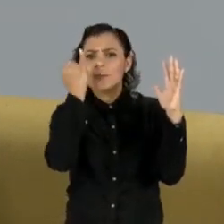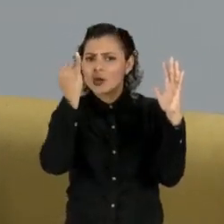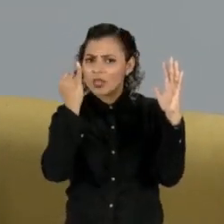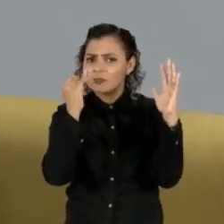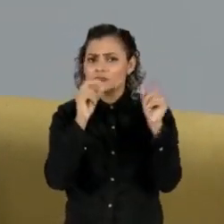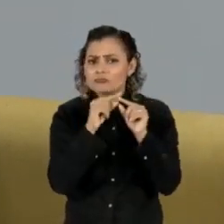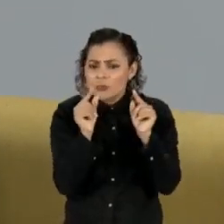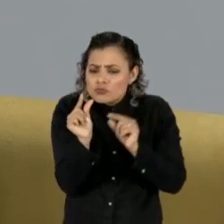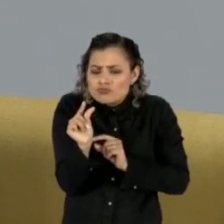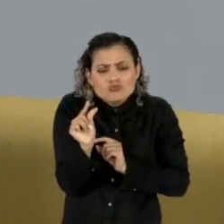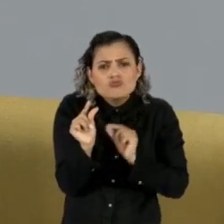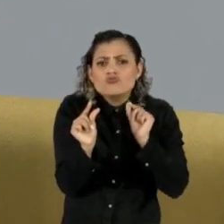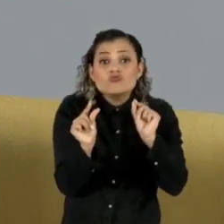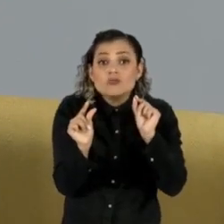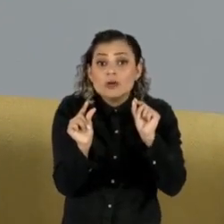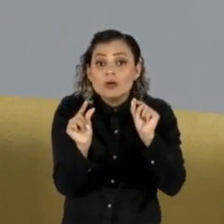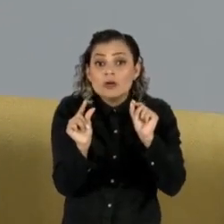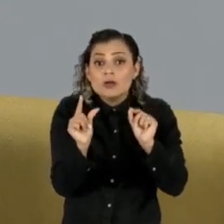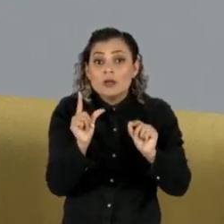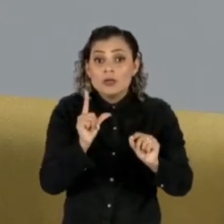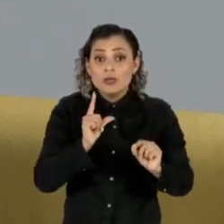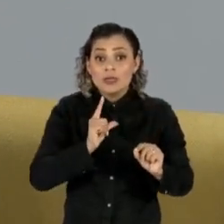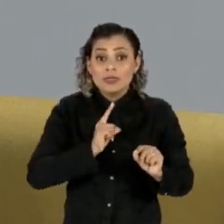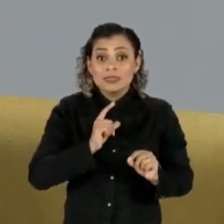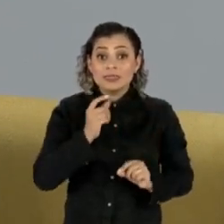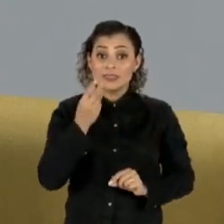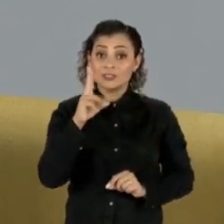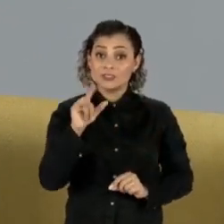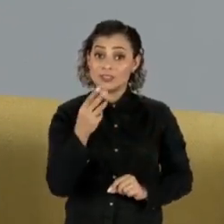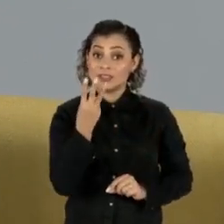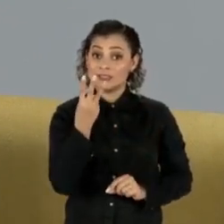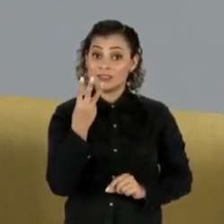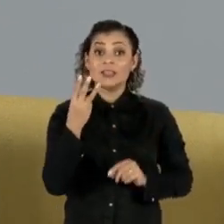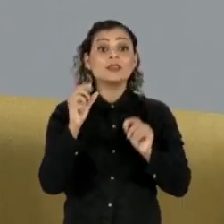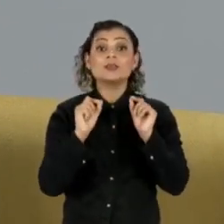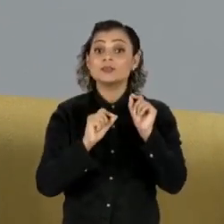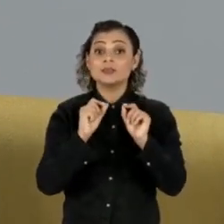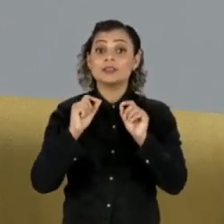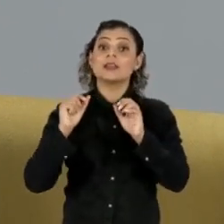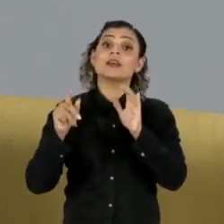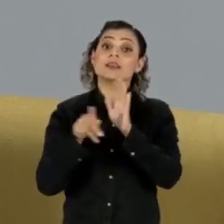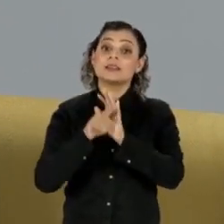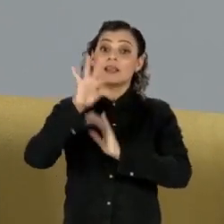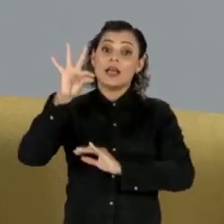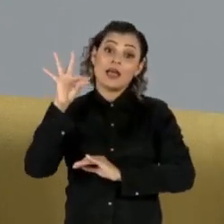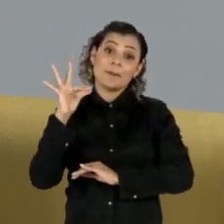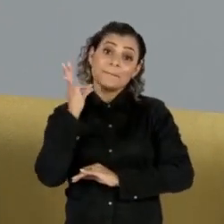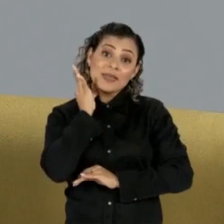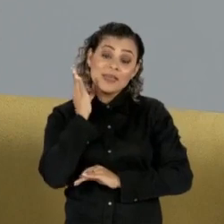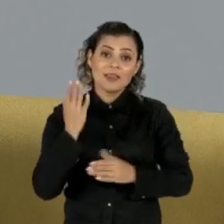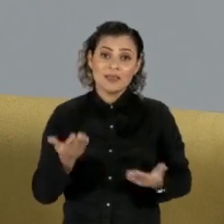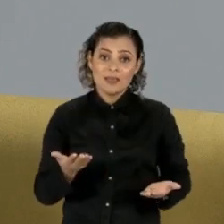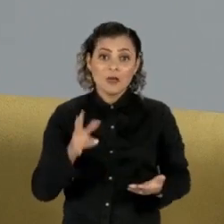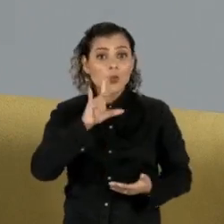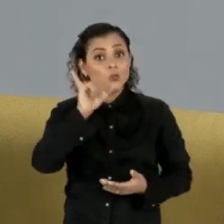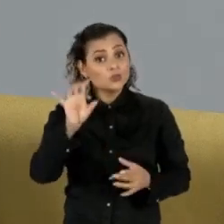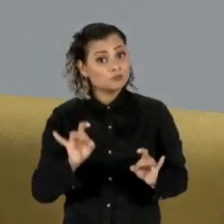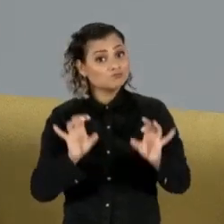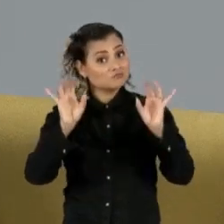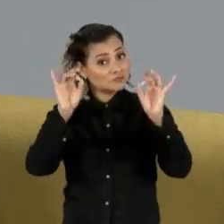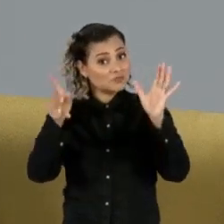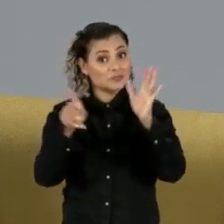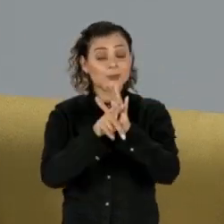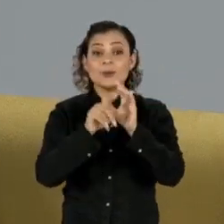bem pequenininho. Hoje é dia 3 de setembro, dia nacional das abelhas. Pois é, um inseto fundamental para meio ambiente. Elas são